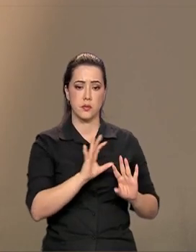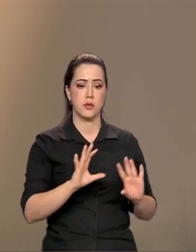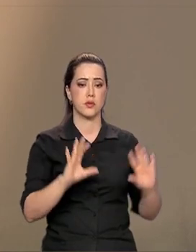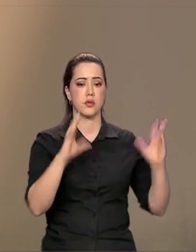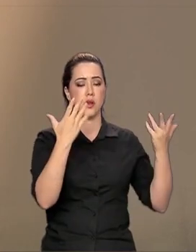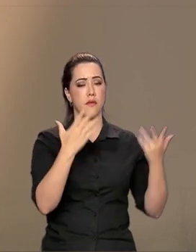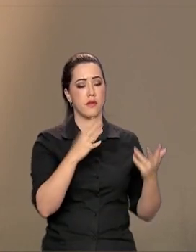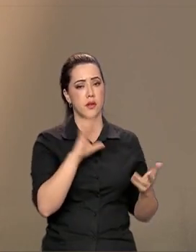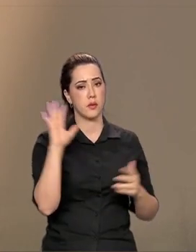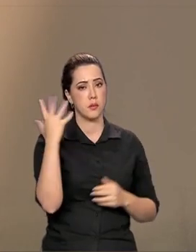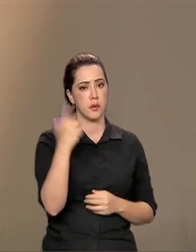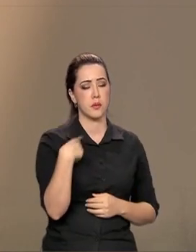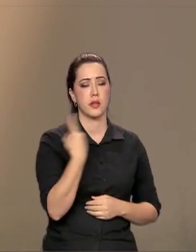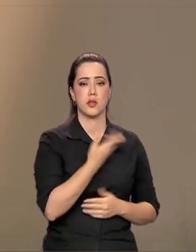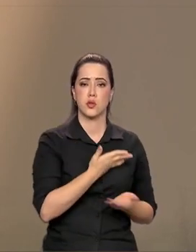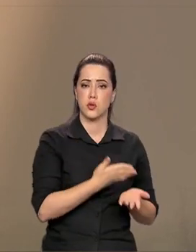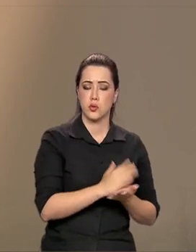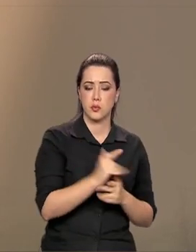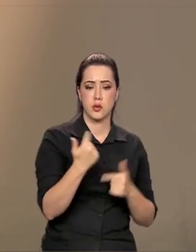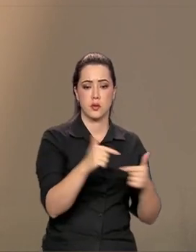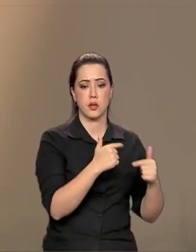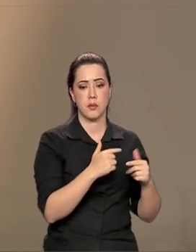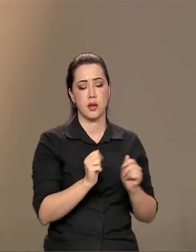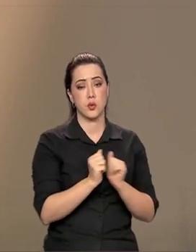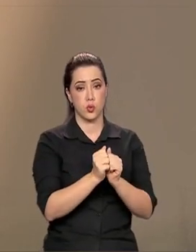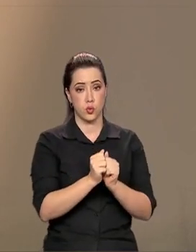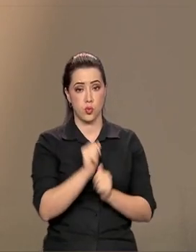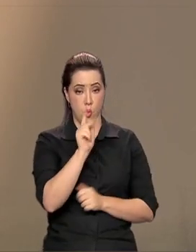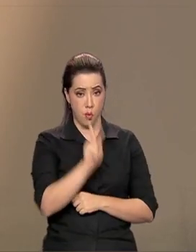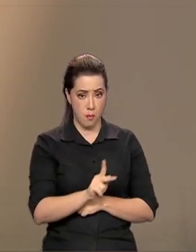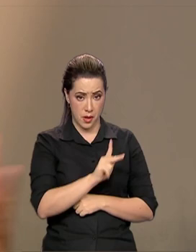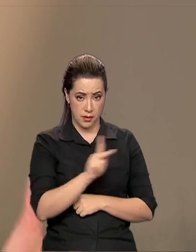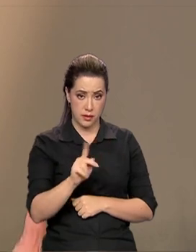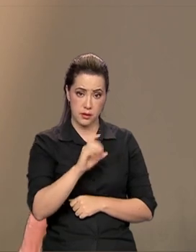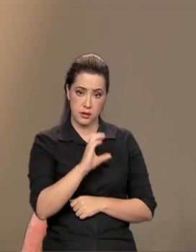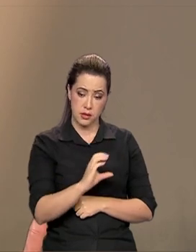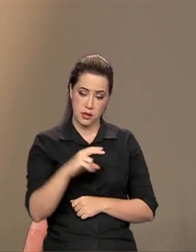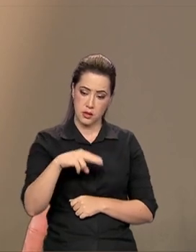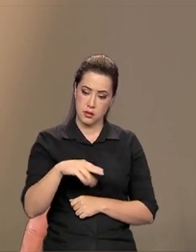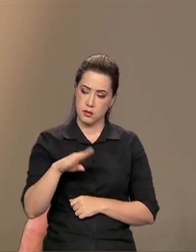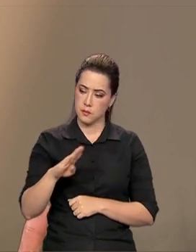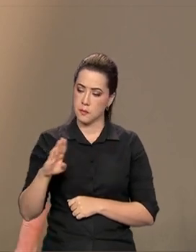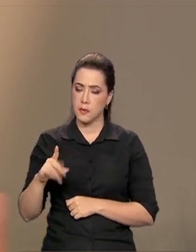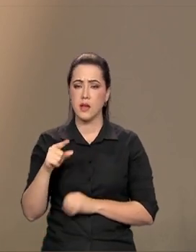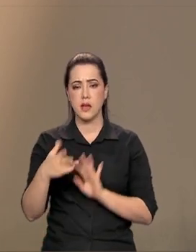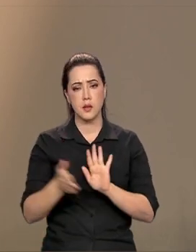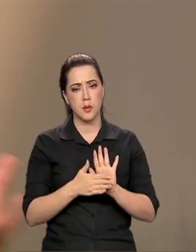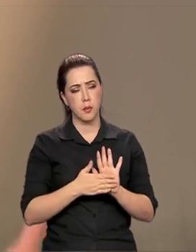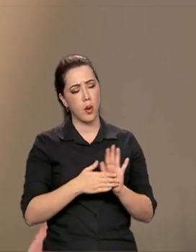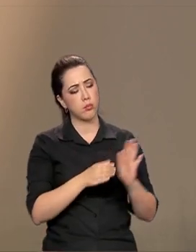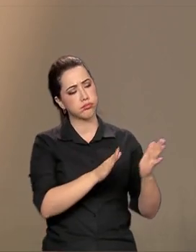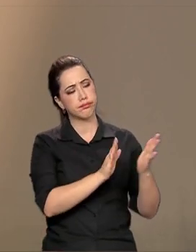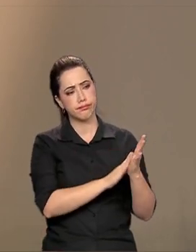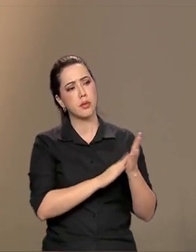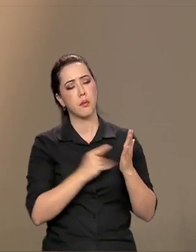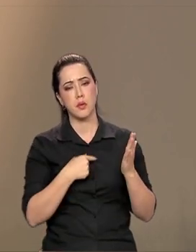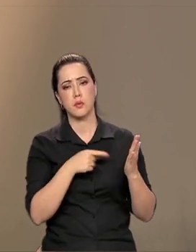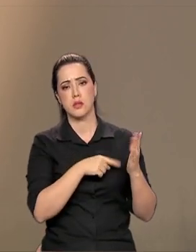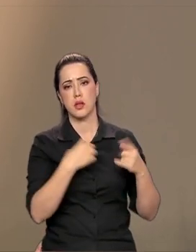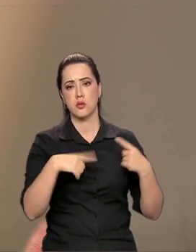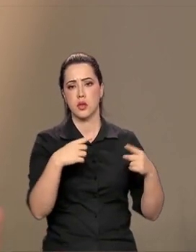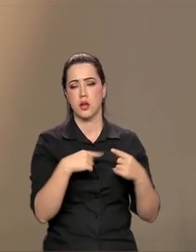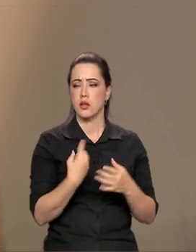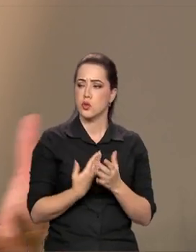iniciamos um debate com alguns padres da CNBB e eles propuseram os diálogos e nós começamos a construir